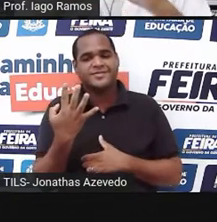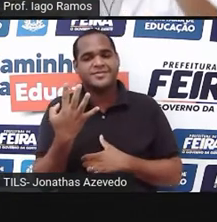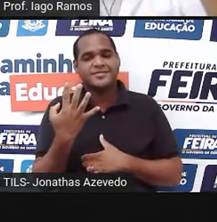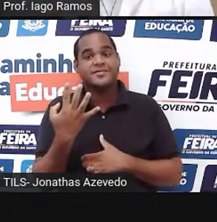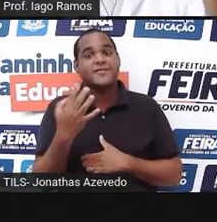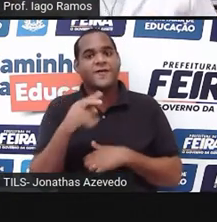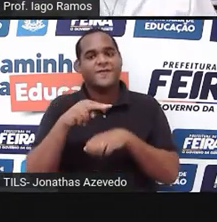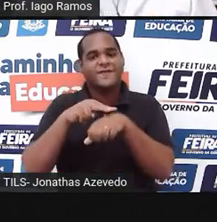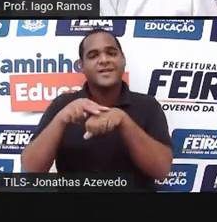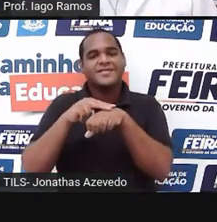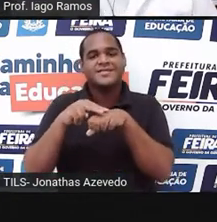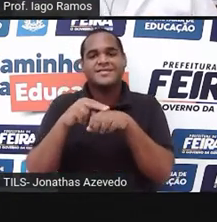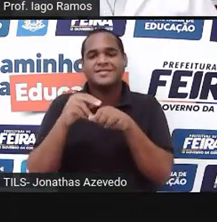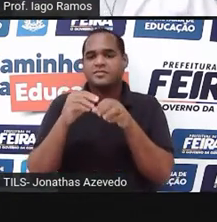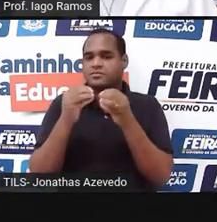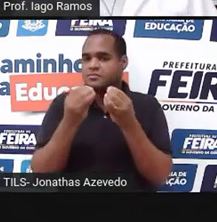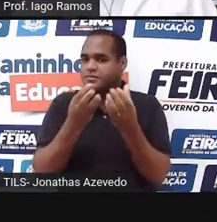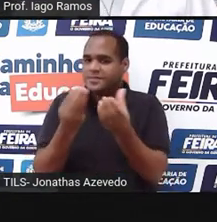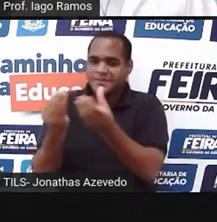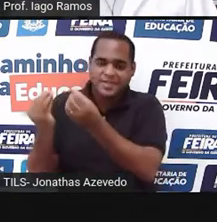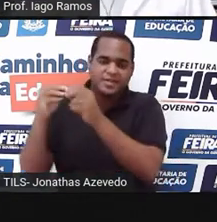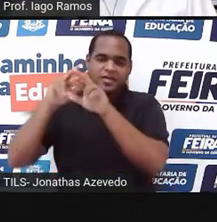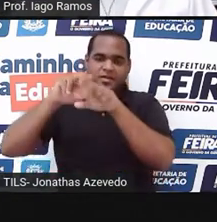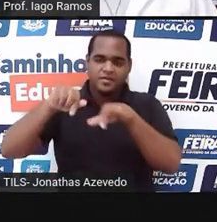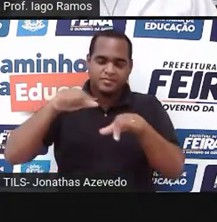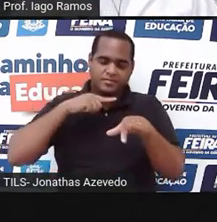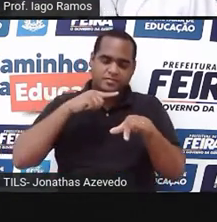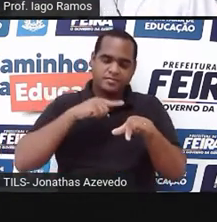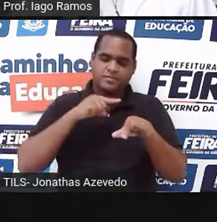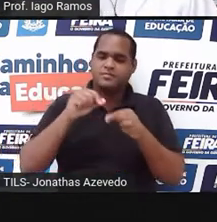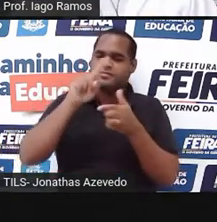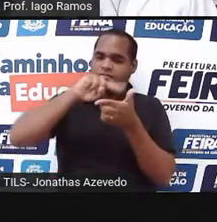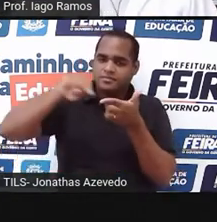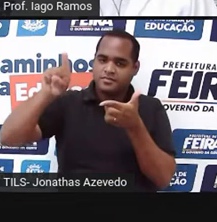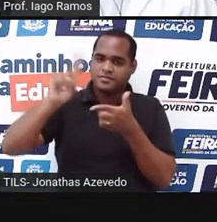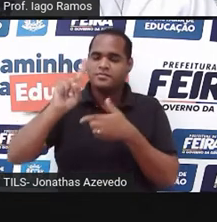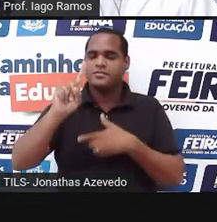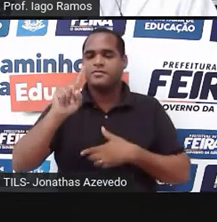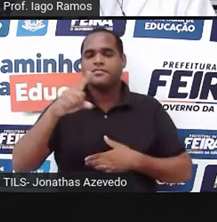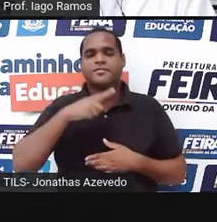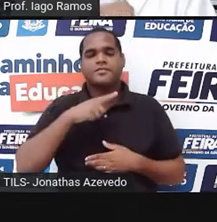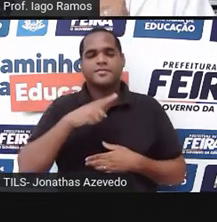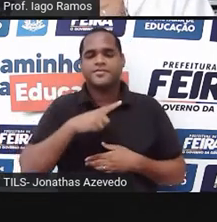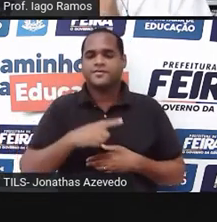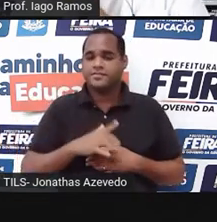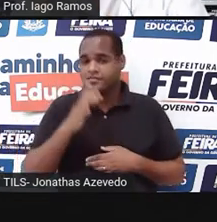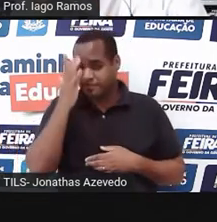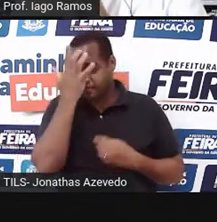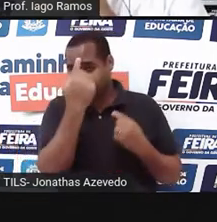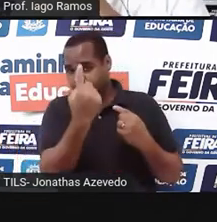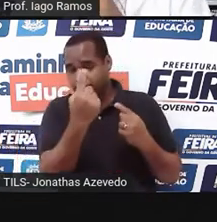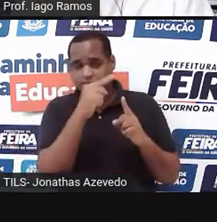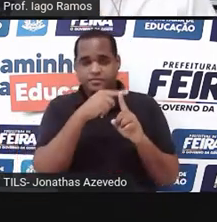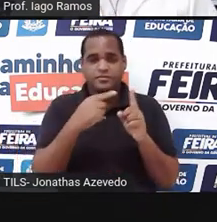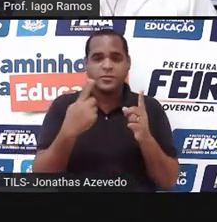verde, tá? Entender bastante coisa. Mas não tem problema se você acha que foi 1, ou que foi 2, ou que foi 3,